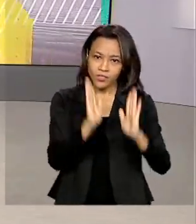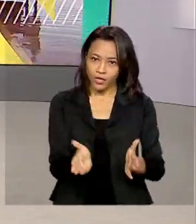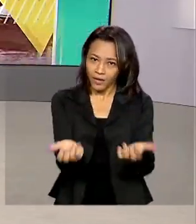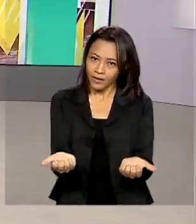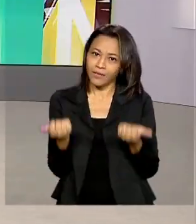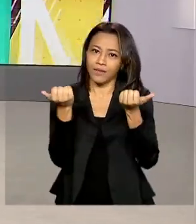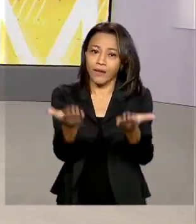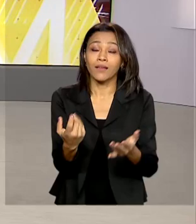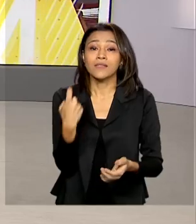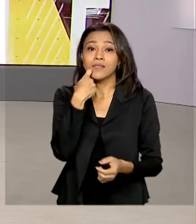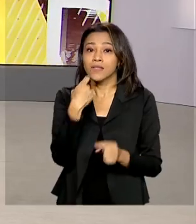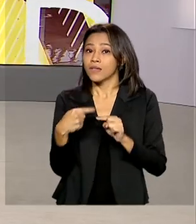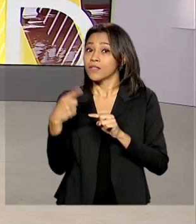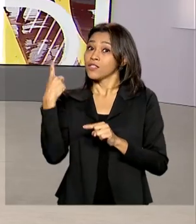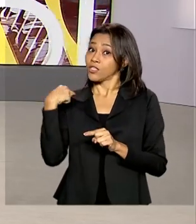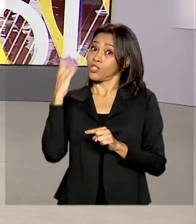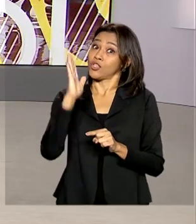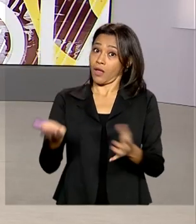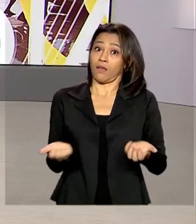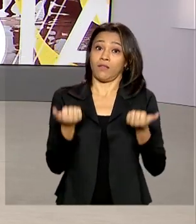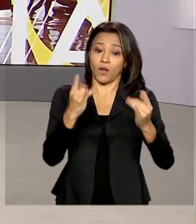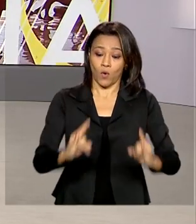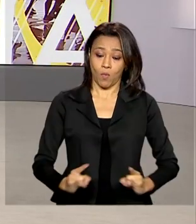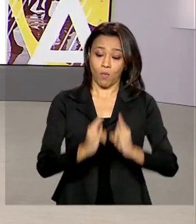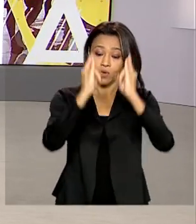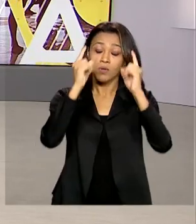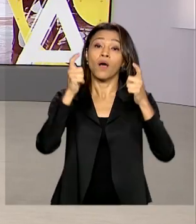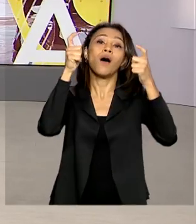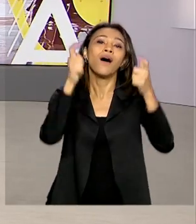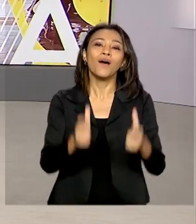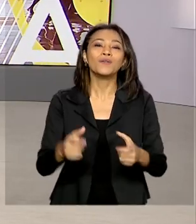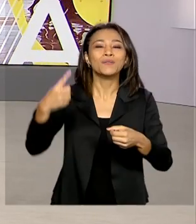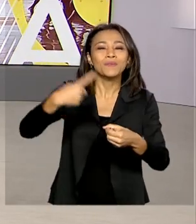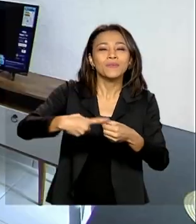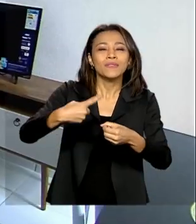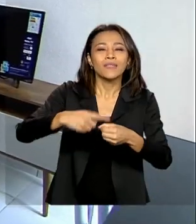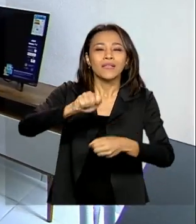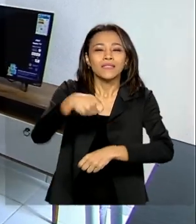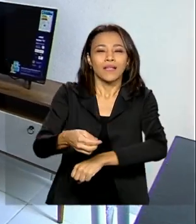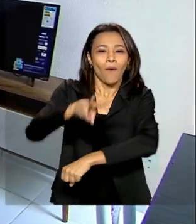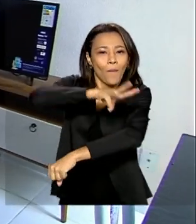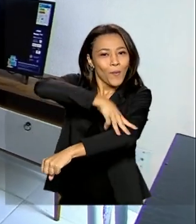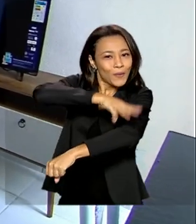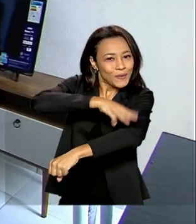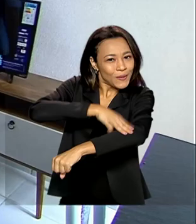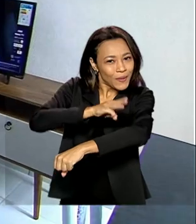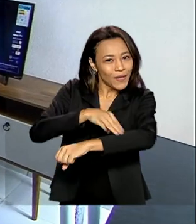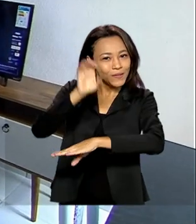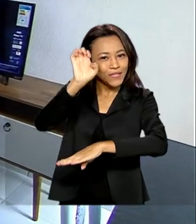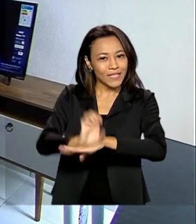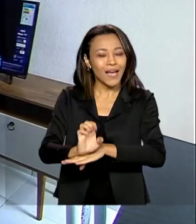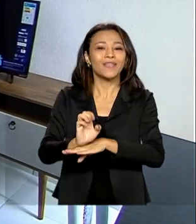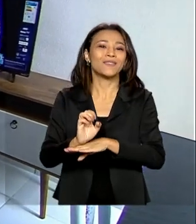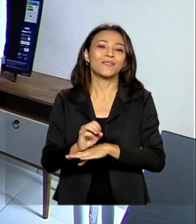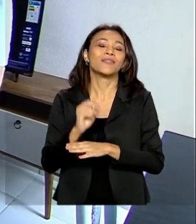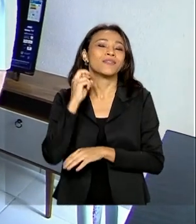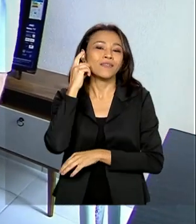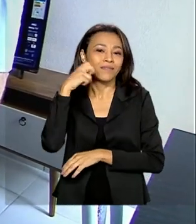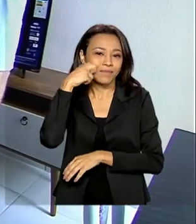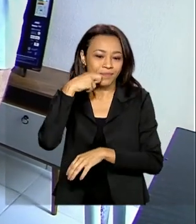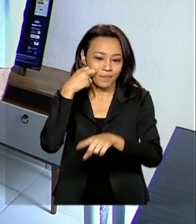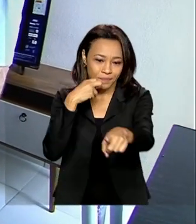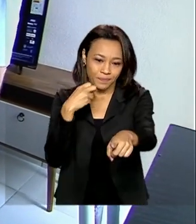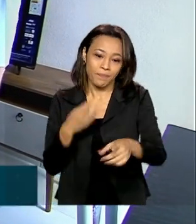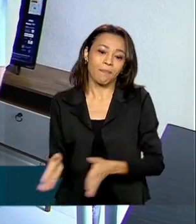presidente Jair Bolsonaro entregou apartamentos em Mossoró, no Rio Grande do Norte. Foram entregues 300 apartamentos,